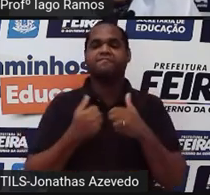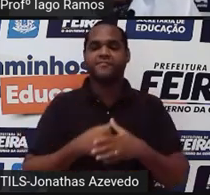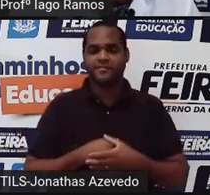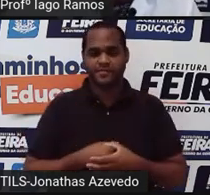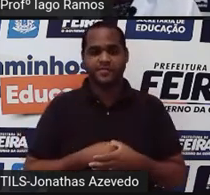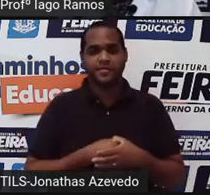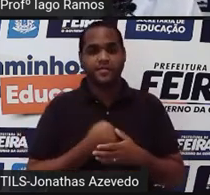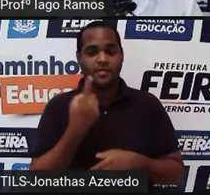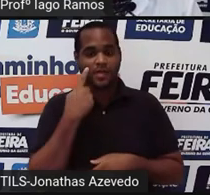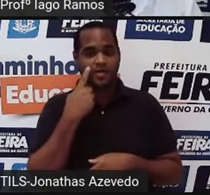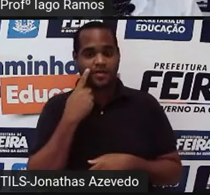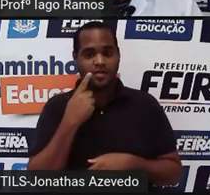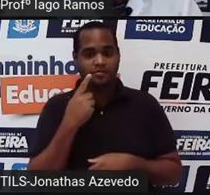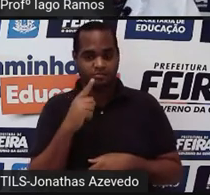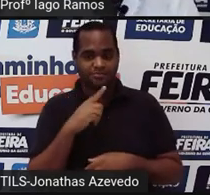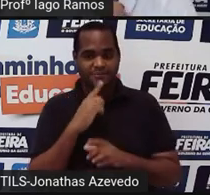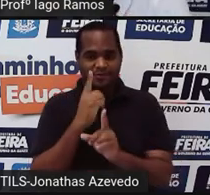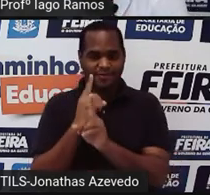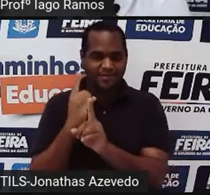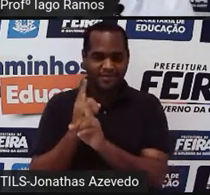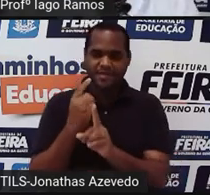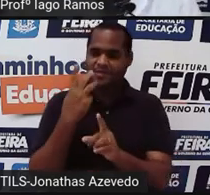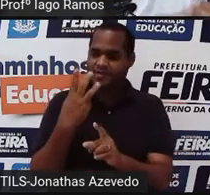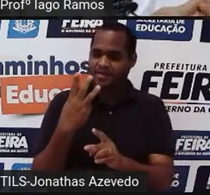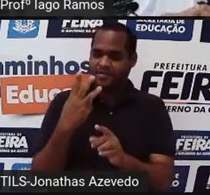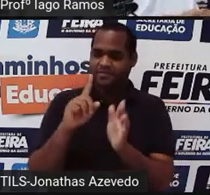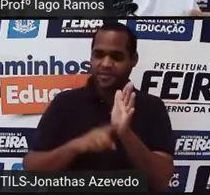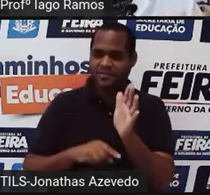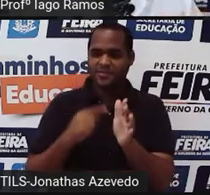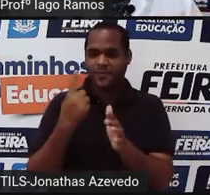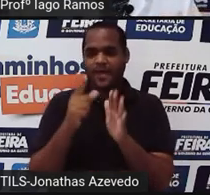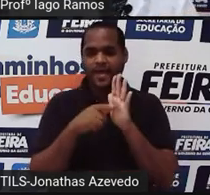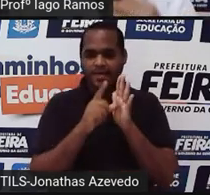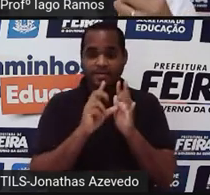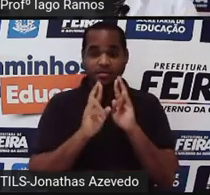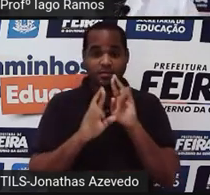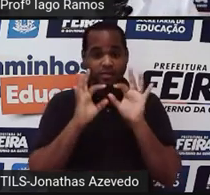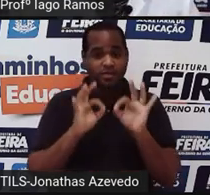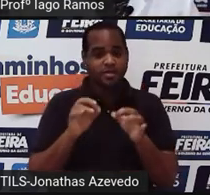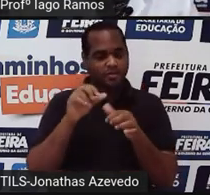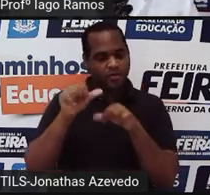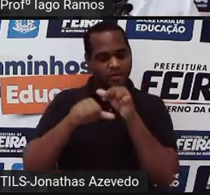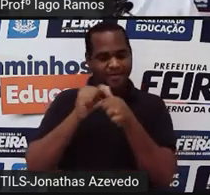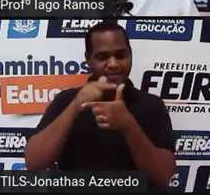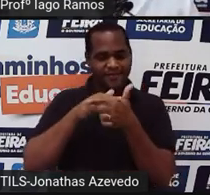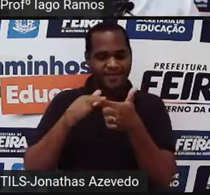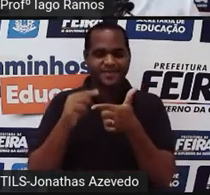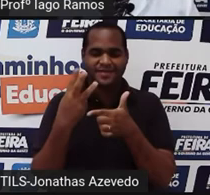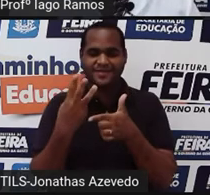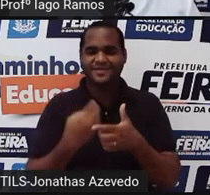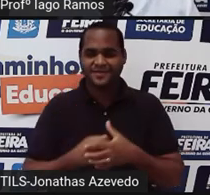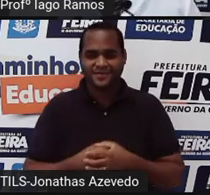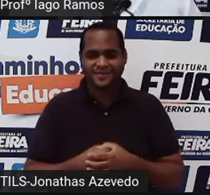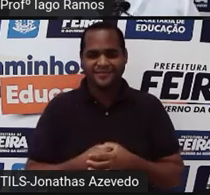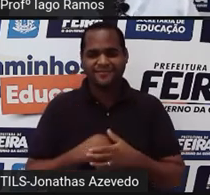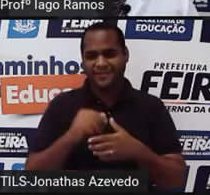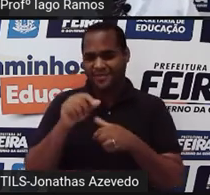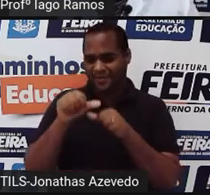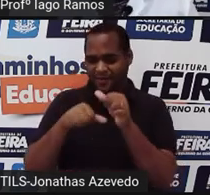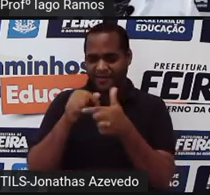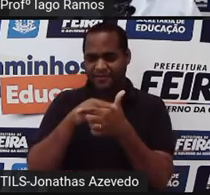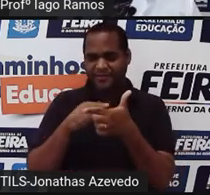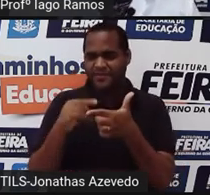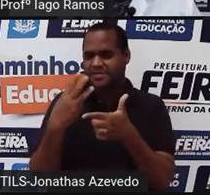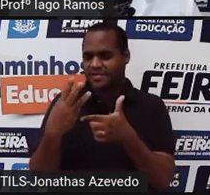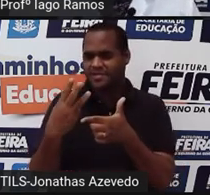Pra achar o 3 elevado a menos 1, eu vou pegar o resultado de antes, que é 1 e vou dividir por 3. Só que esse dividir por 3, eu